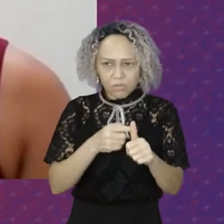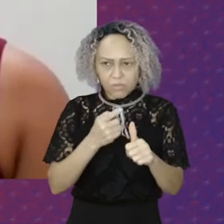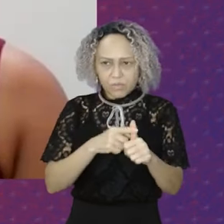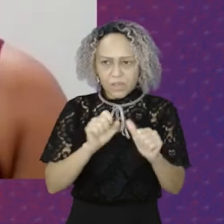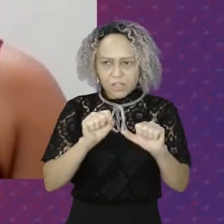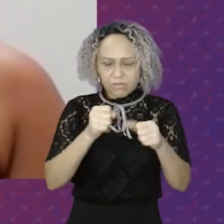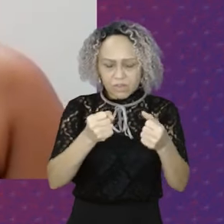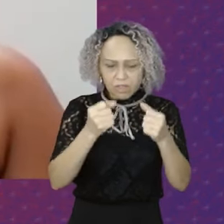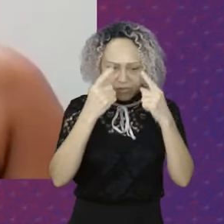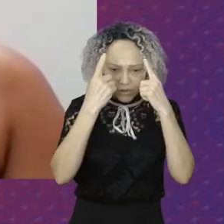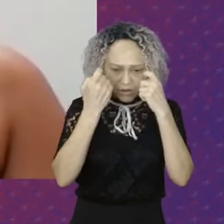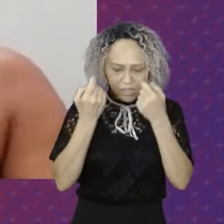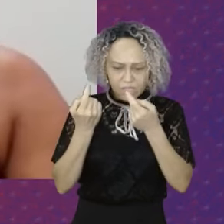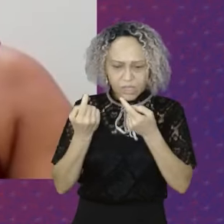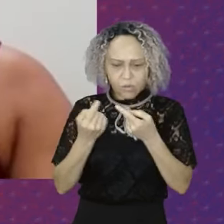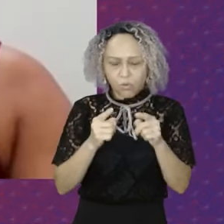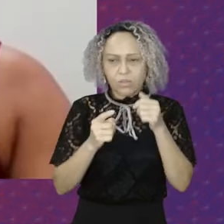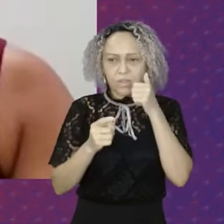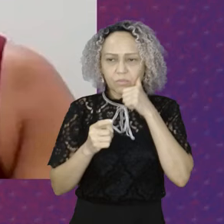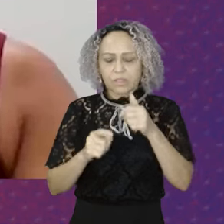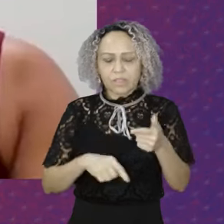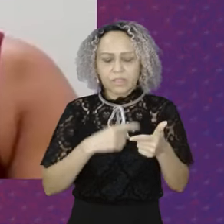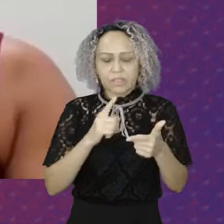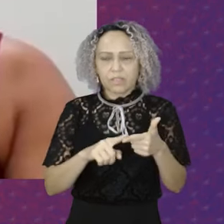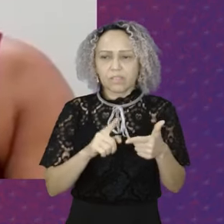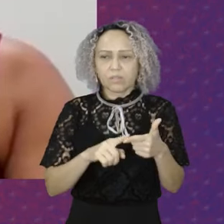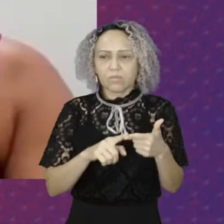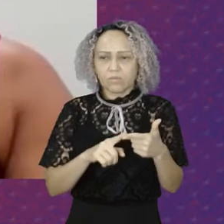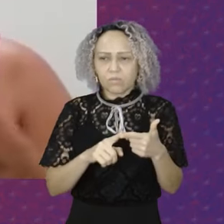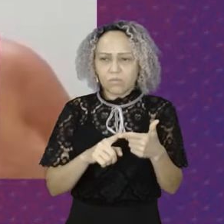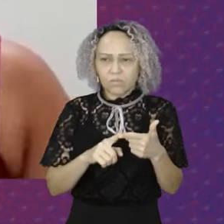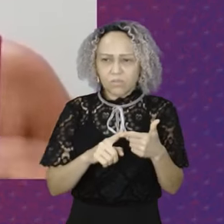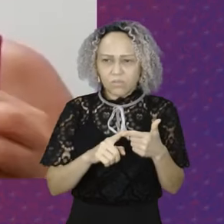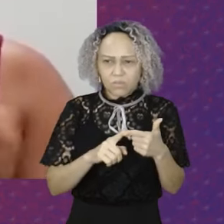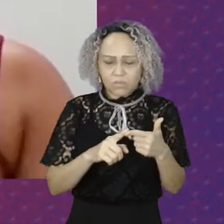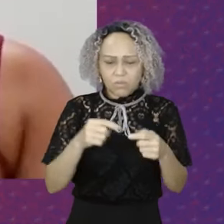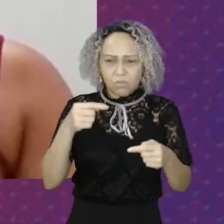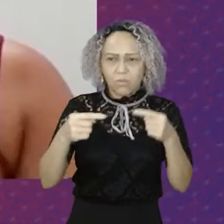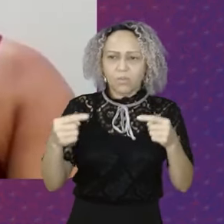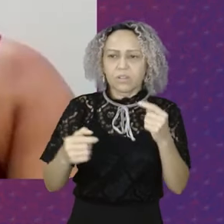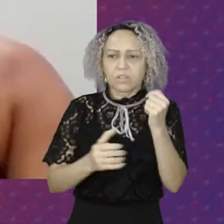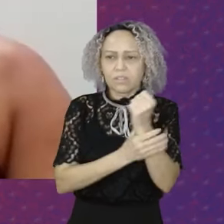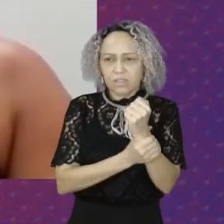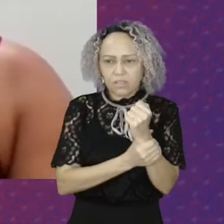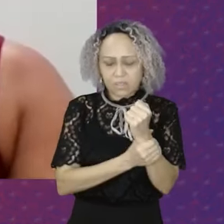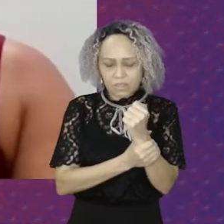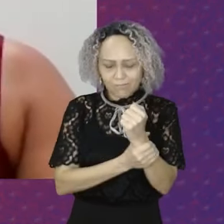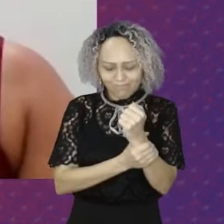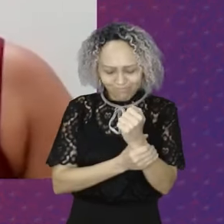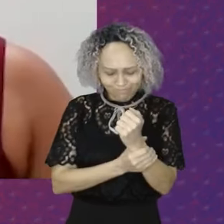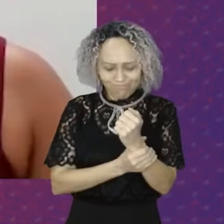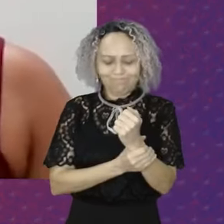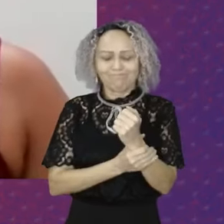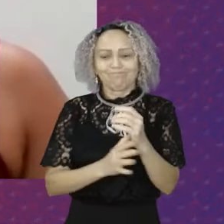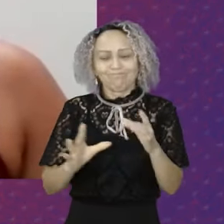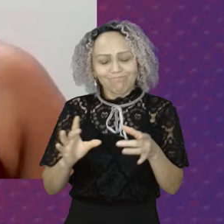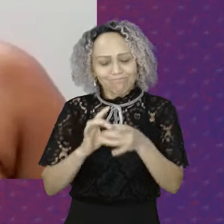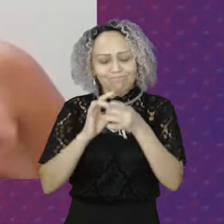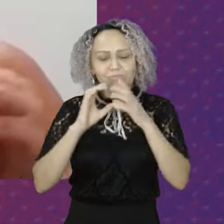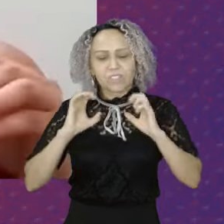violência contra a mulher O segundo é O de políticas De segurança Com cidadania Nos